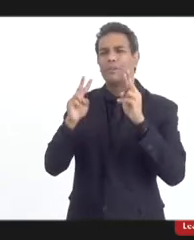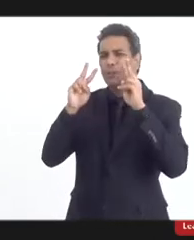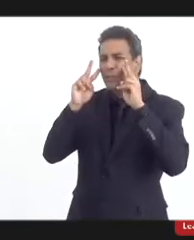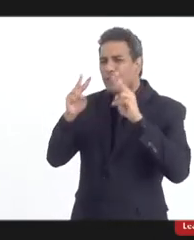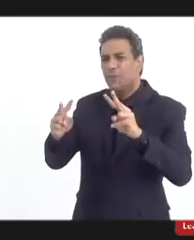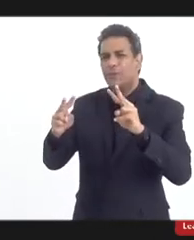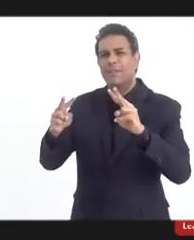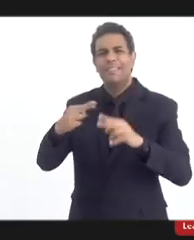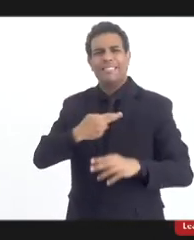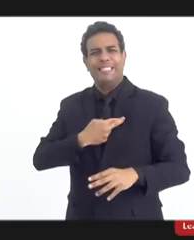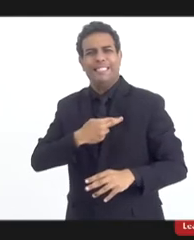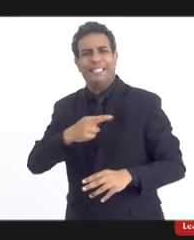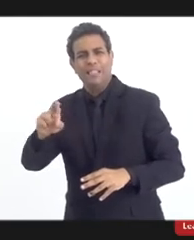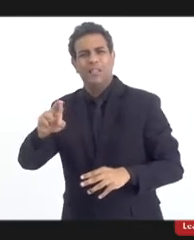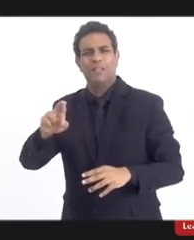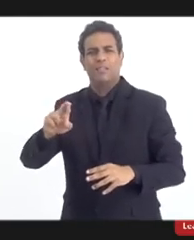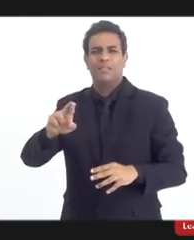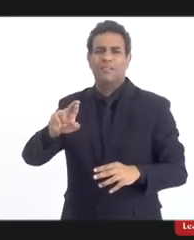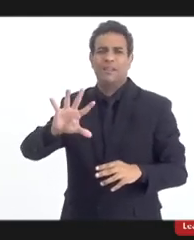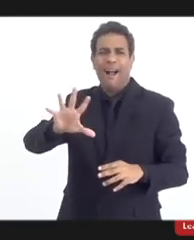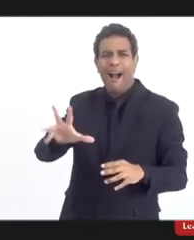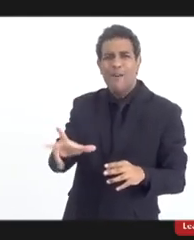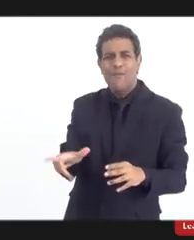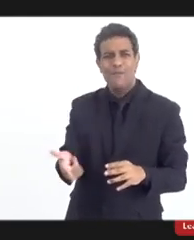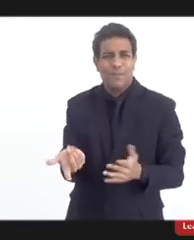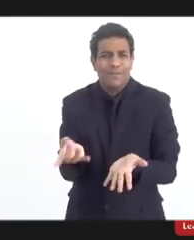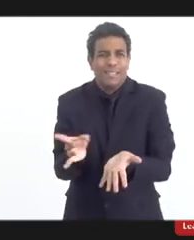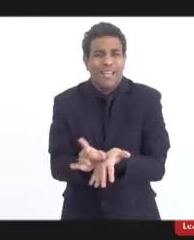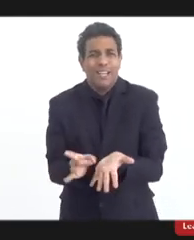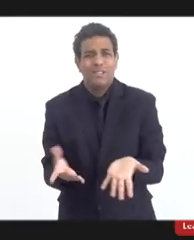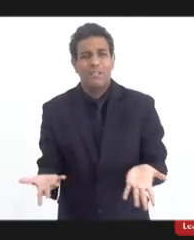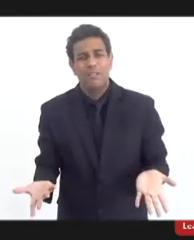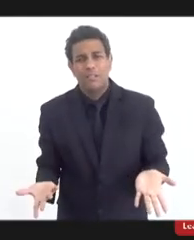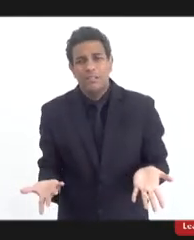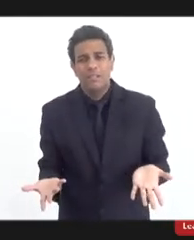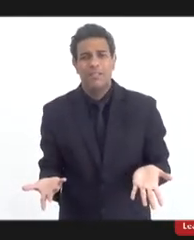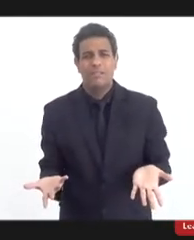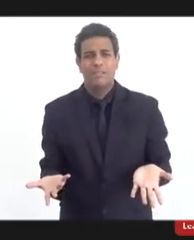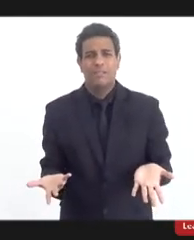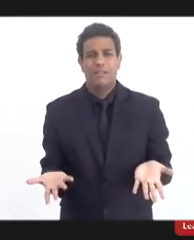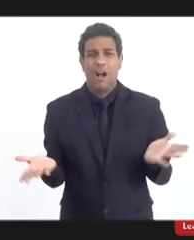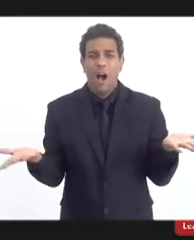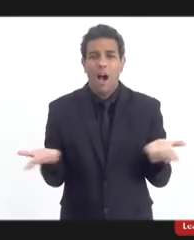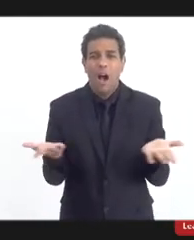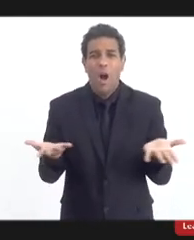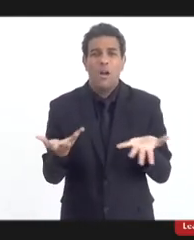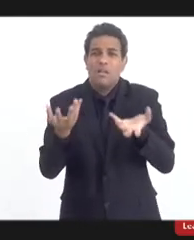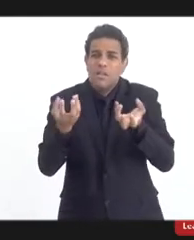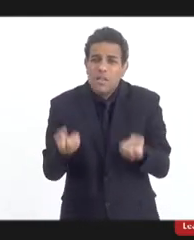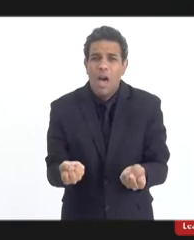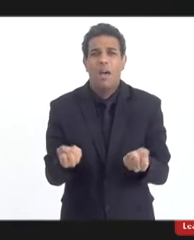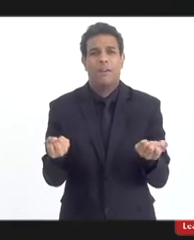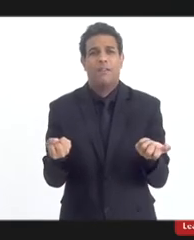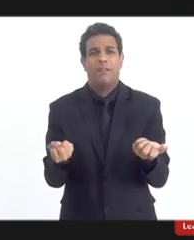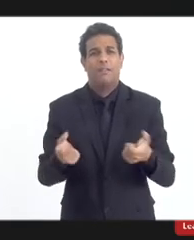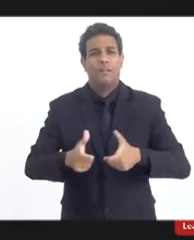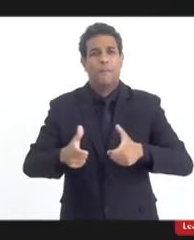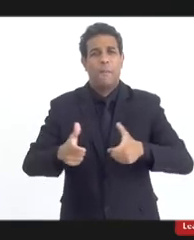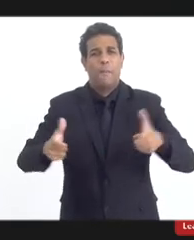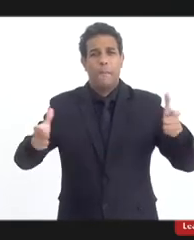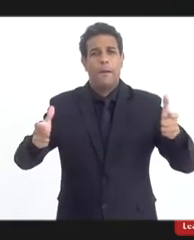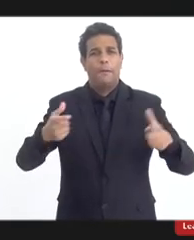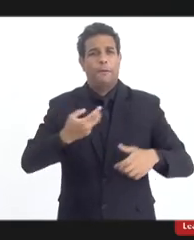muito embora hoje, desculpem, a maioria dos adeptos das religiões